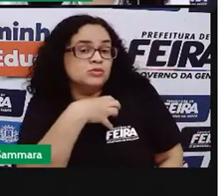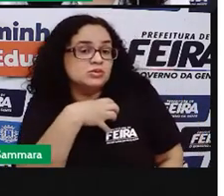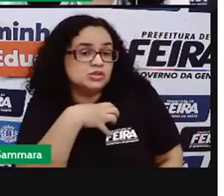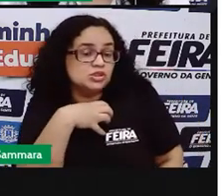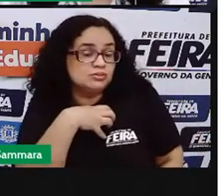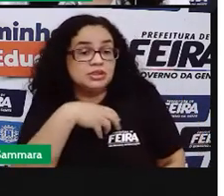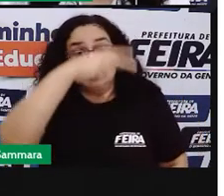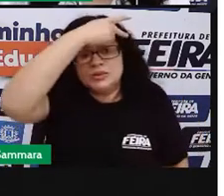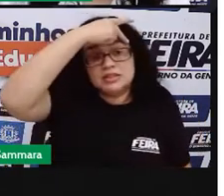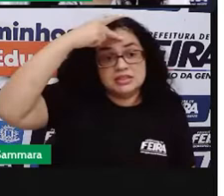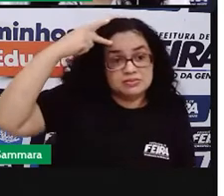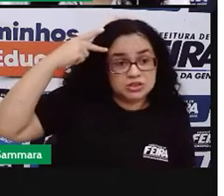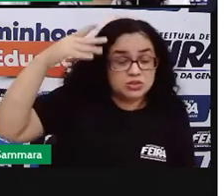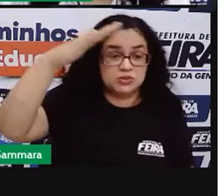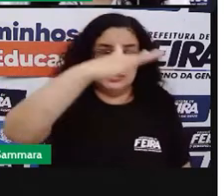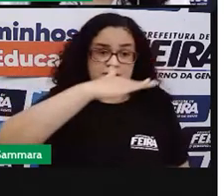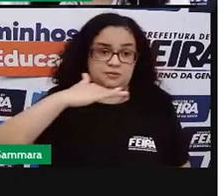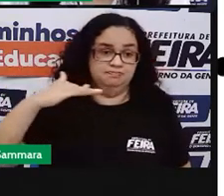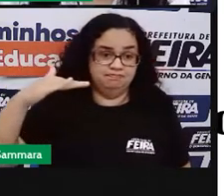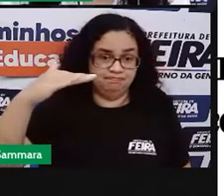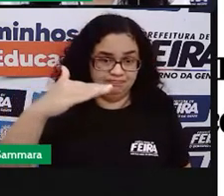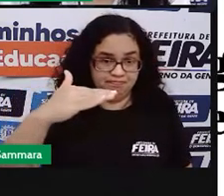e sentimentos do público.